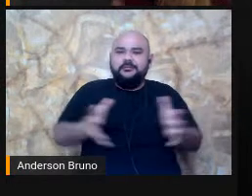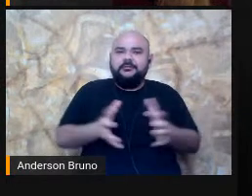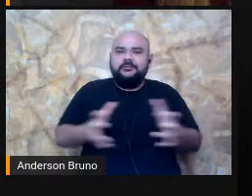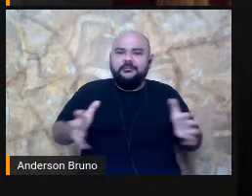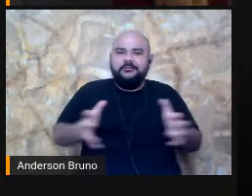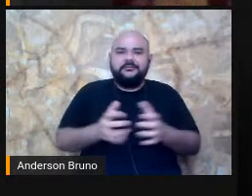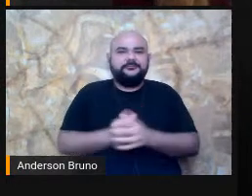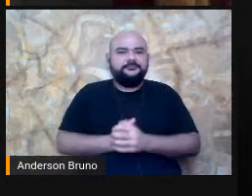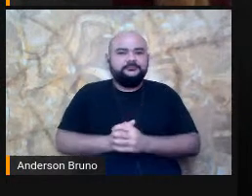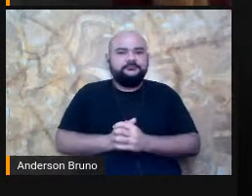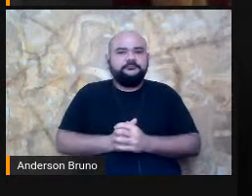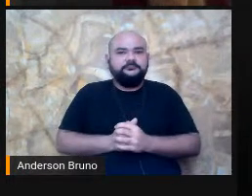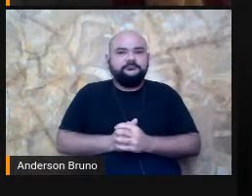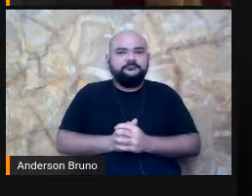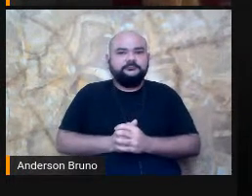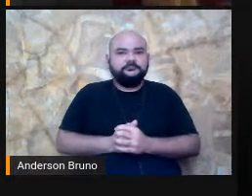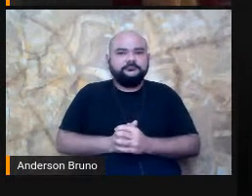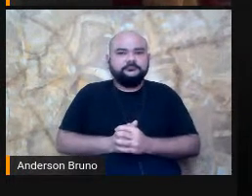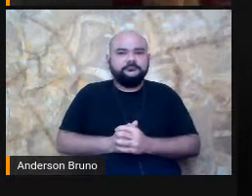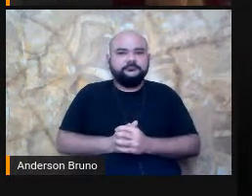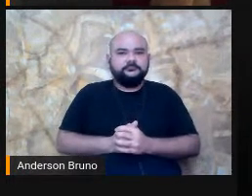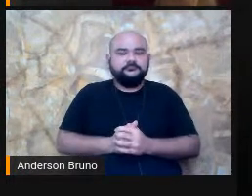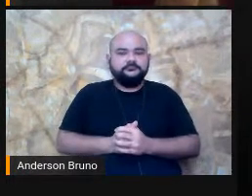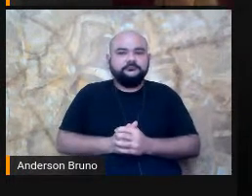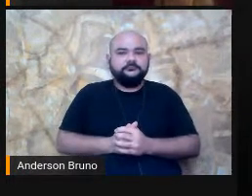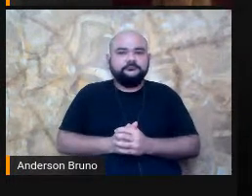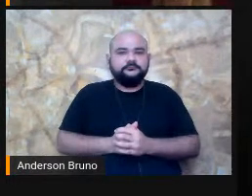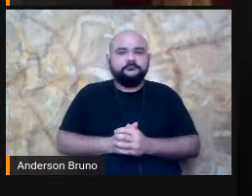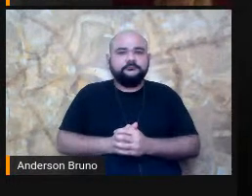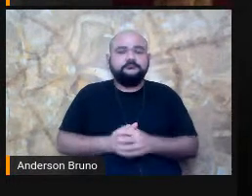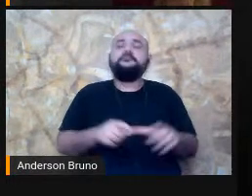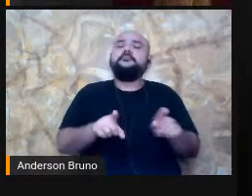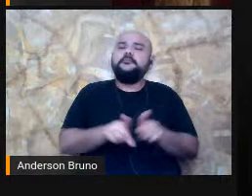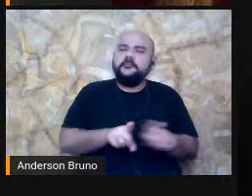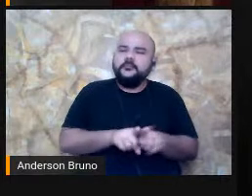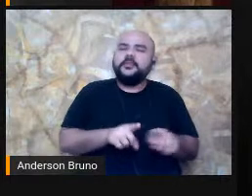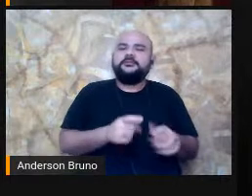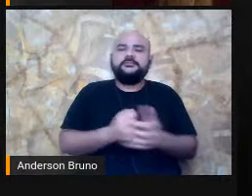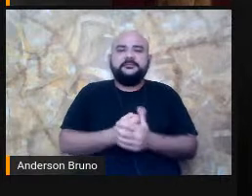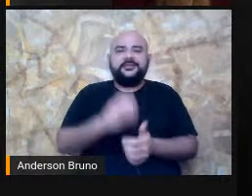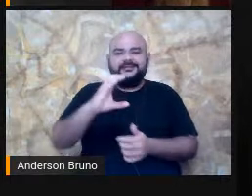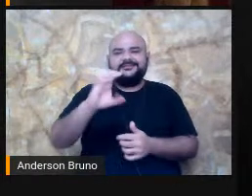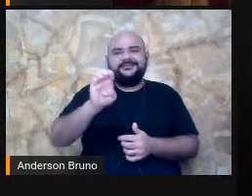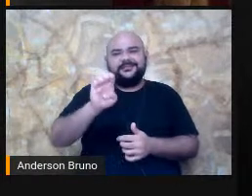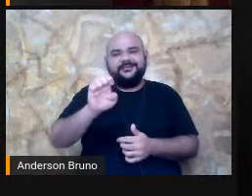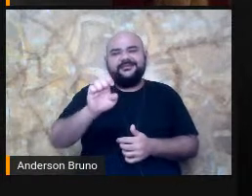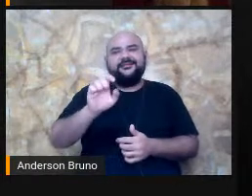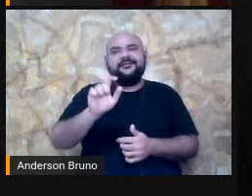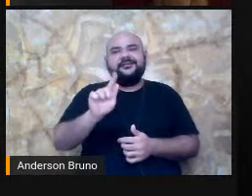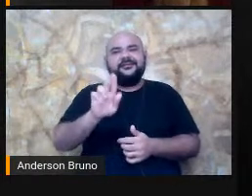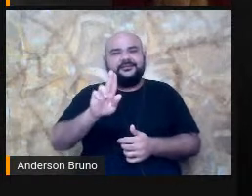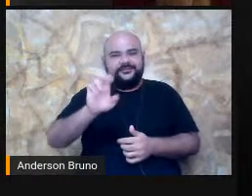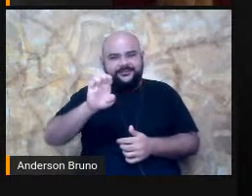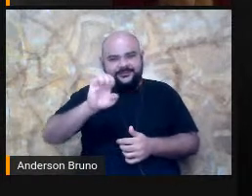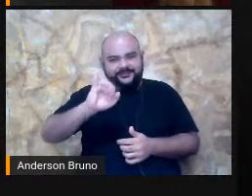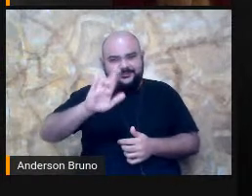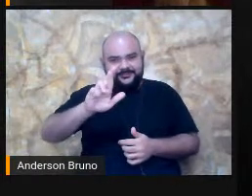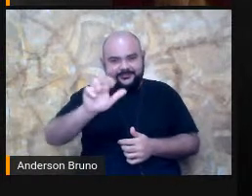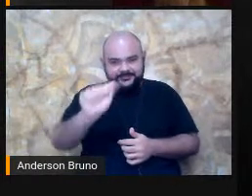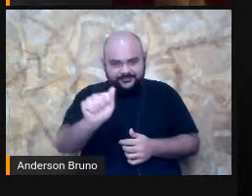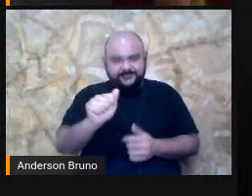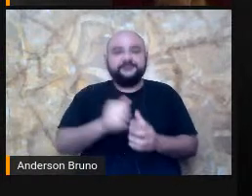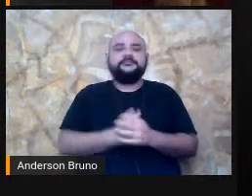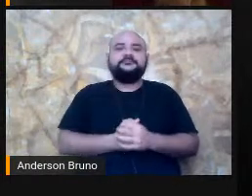A cegueira também aparece na literatura, deixei um site aqui para vocês, eu acho que esses slides